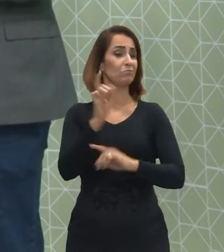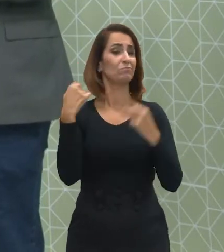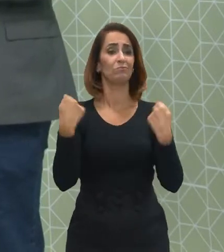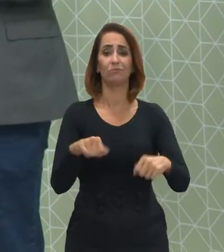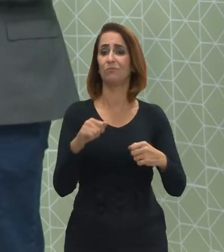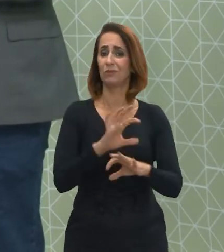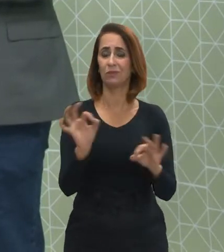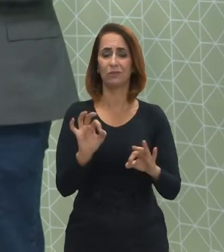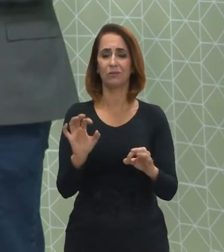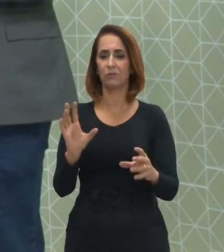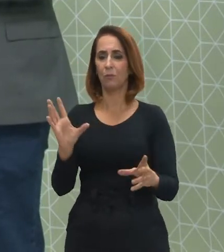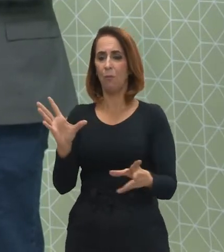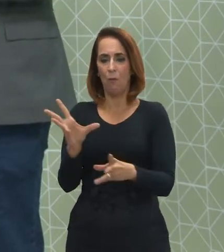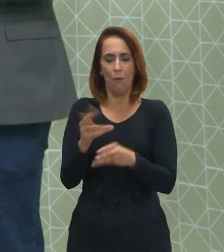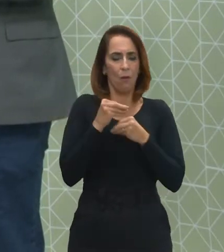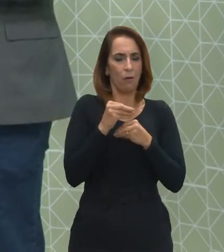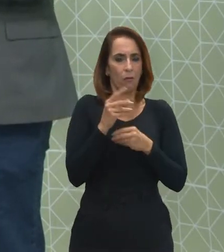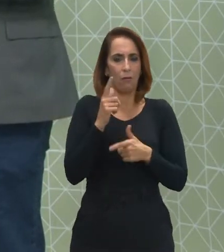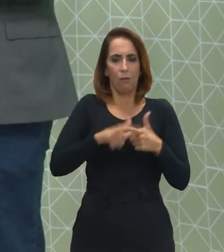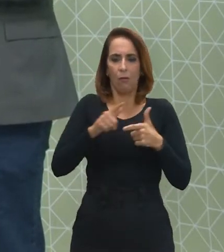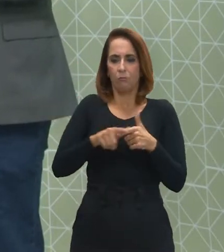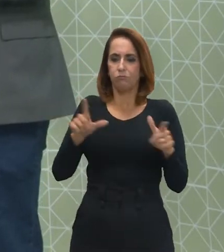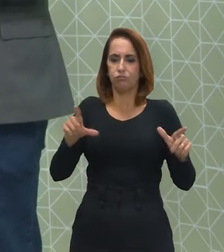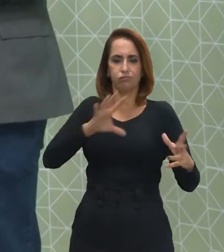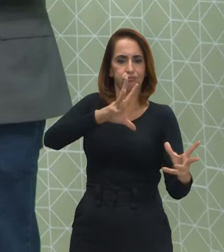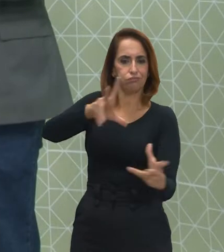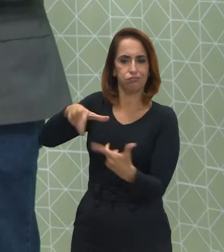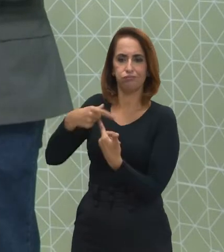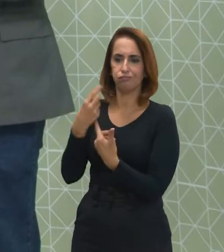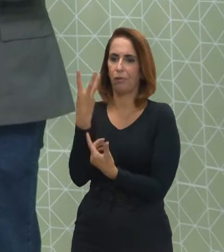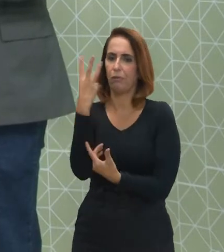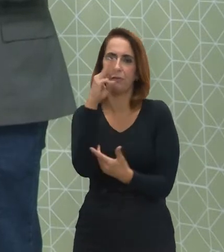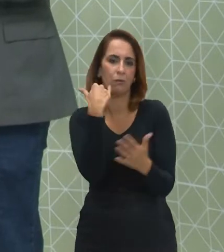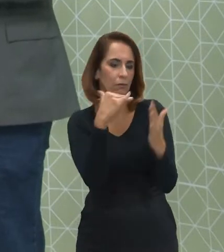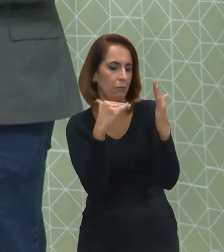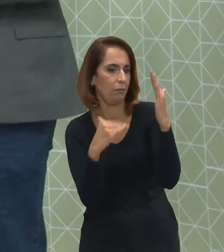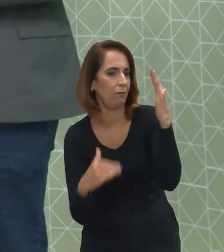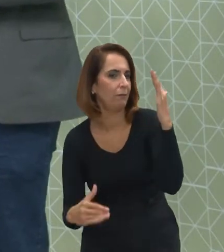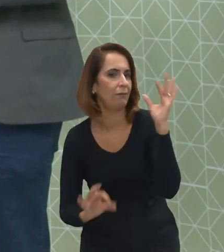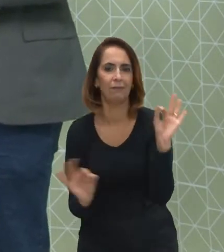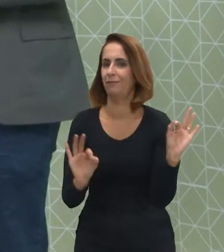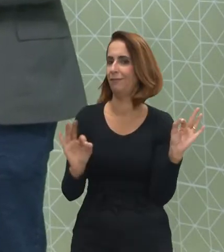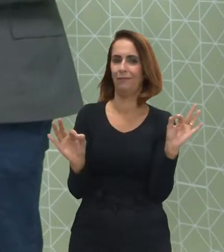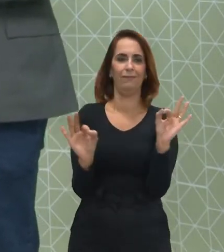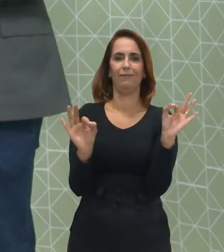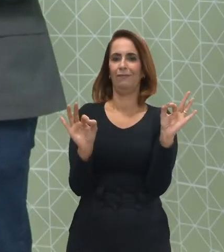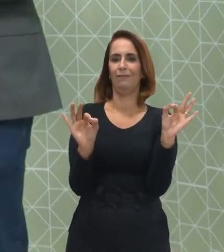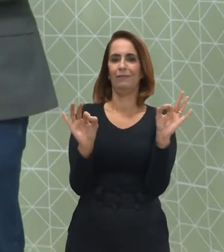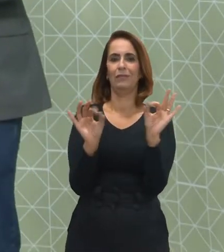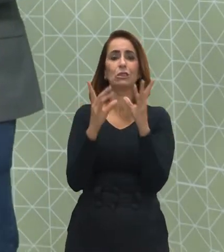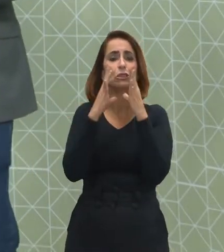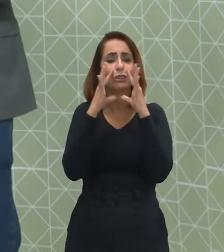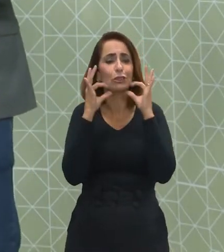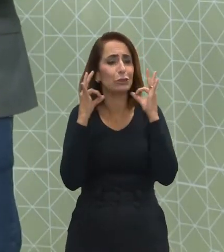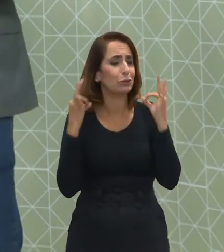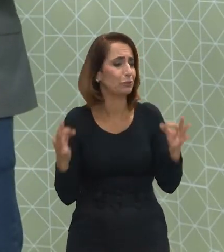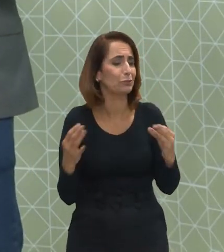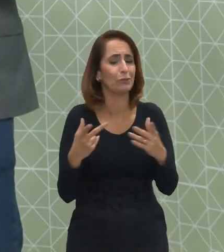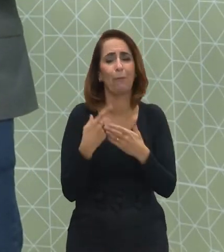precisa de dominar e resolver os problemas do mundo em 30 linhas. Ele precisa simplesmente